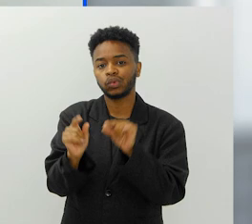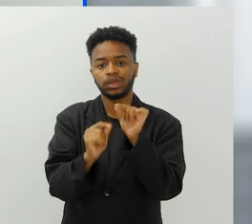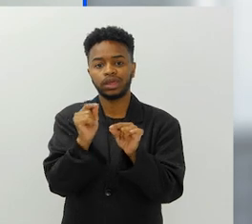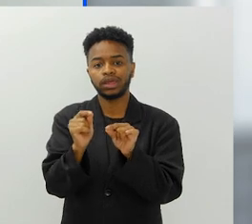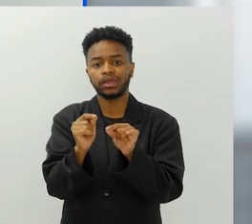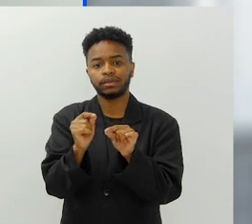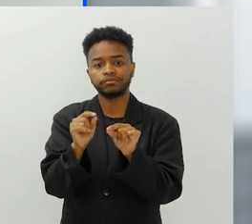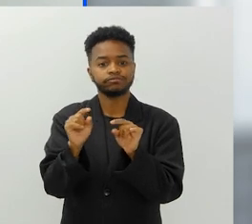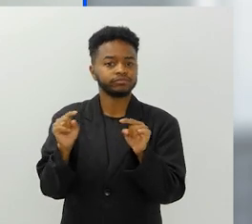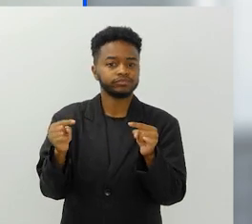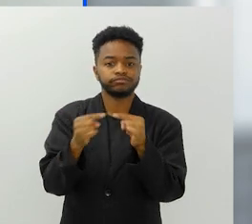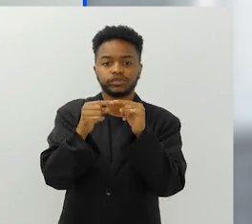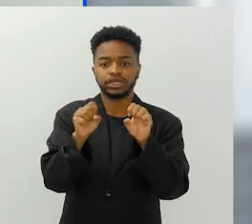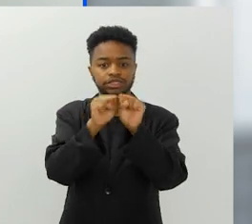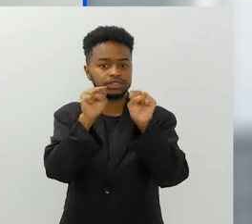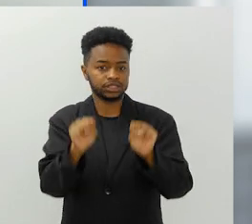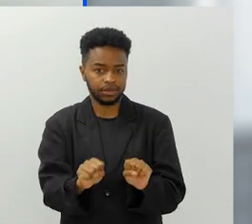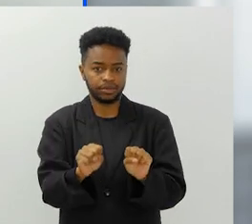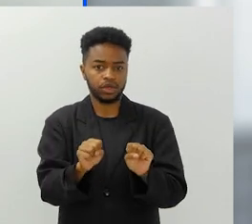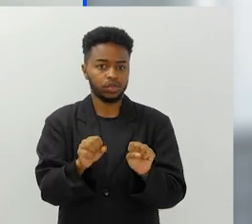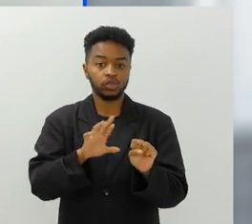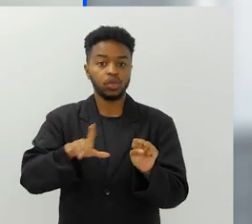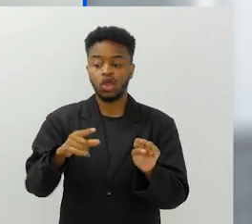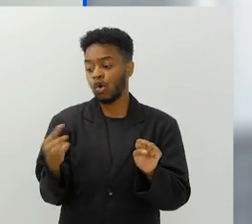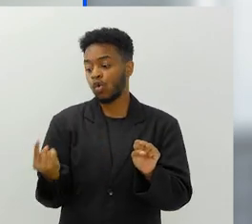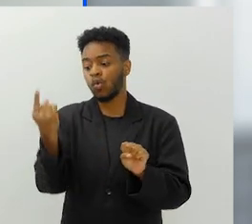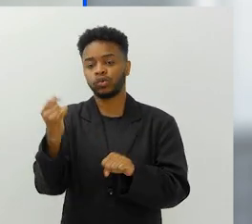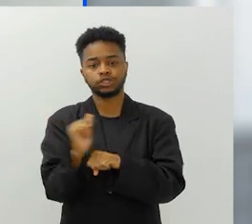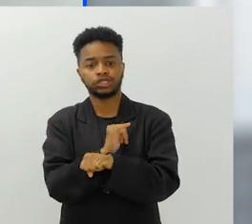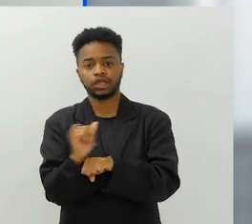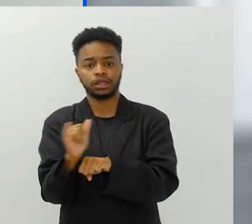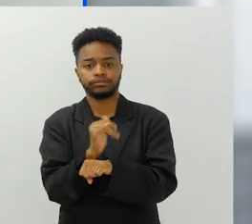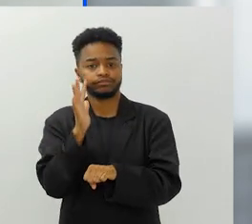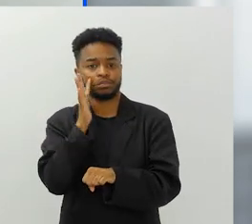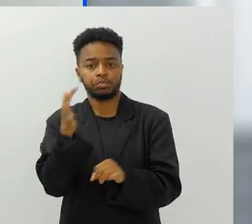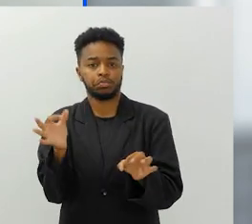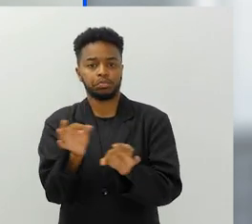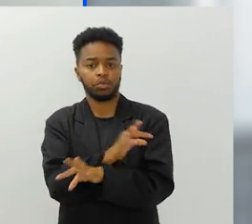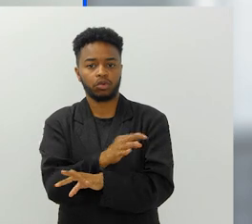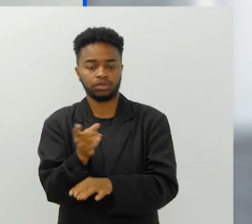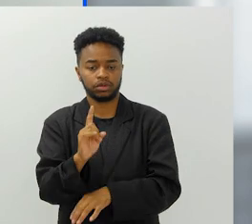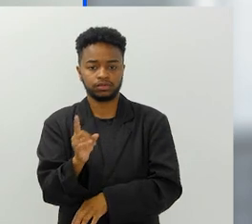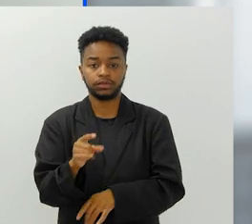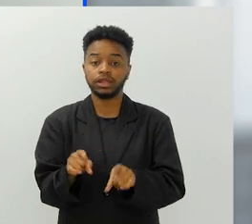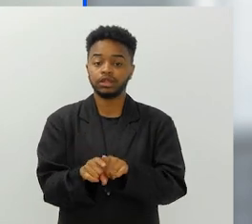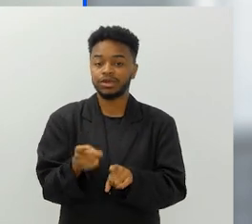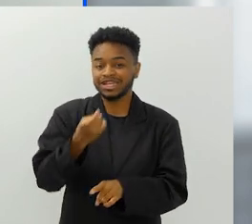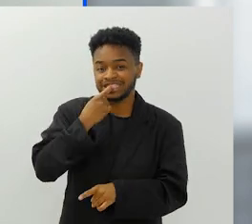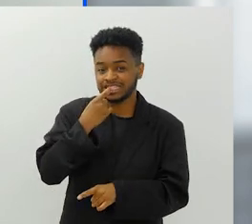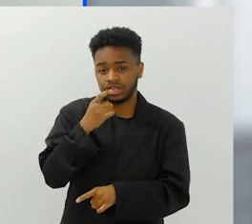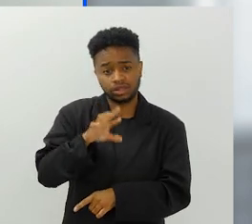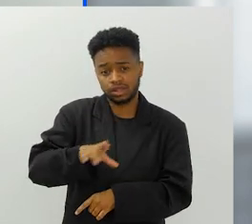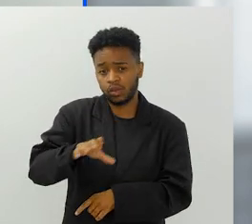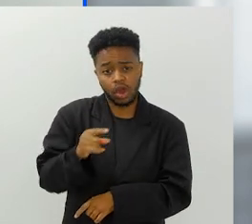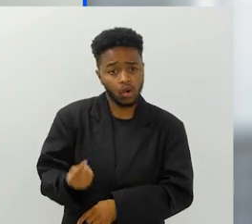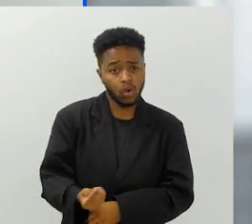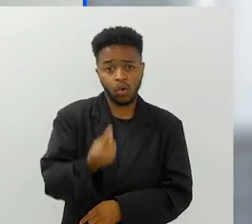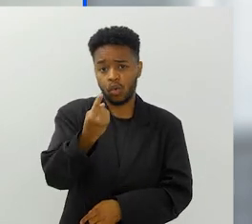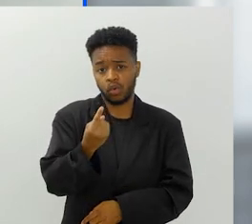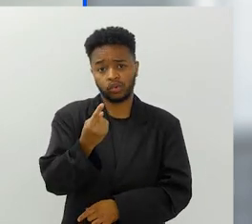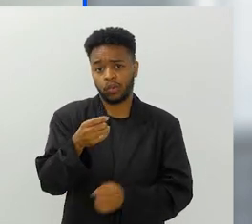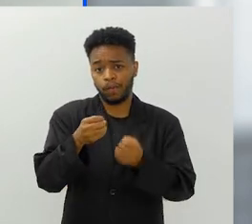solução para o oceano vai ser uma solução sistêmica, não há uma maneira de a gente resolver um grande problema e, sem dúvida, o plástico não é